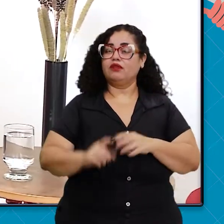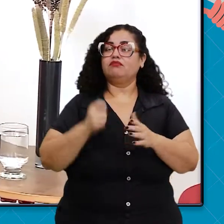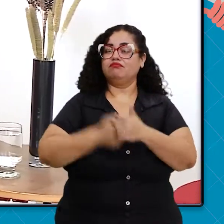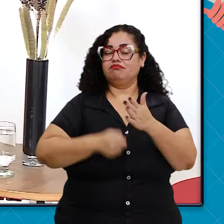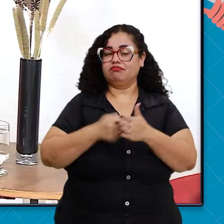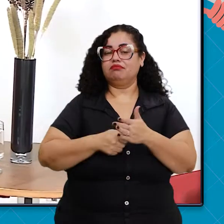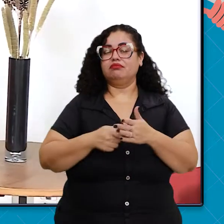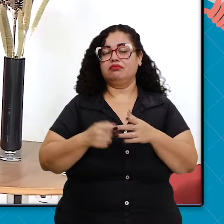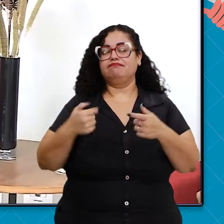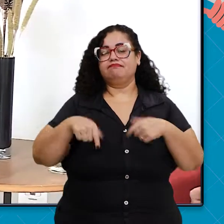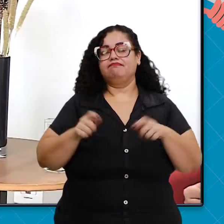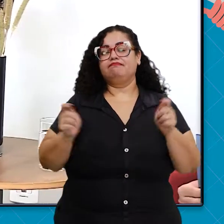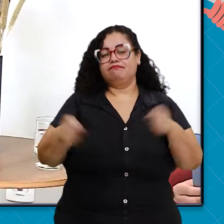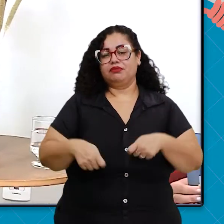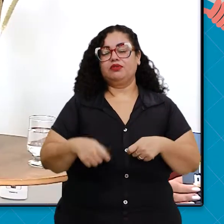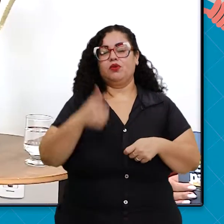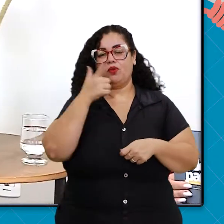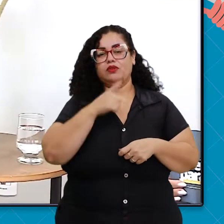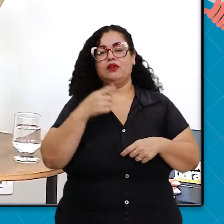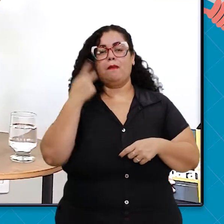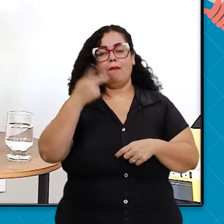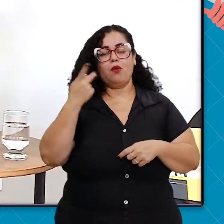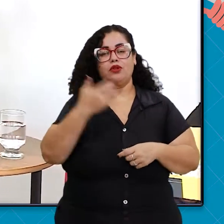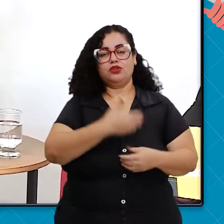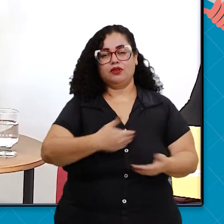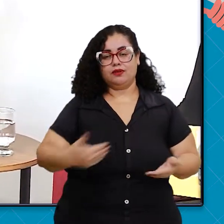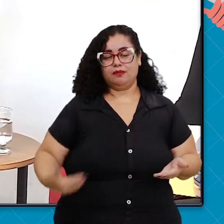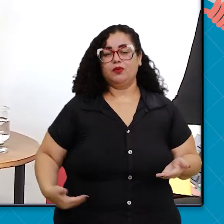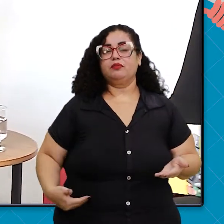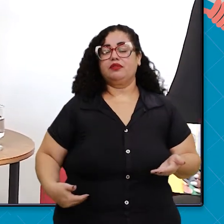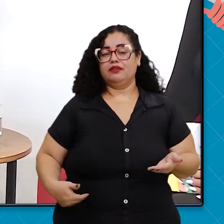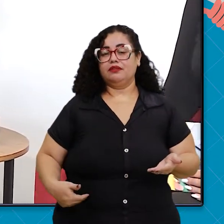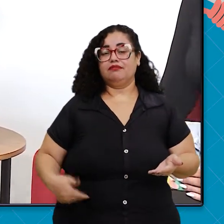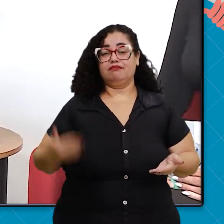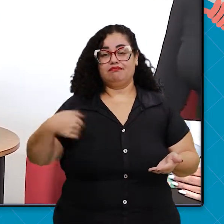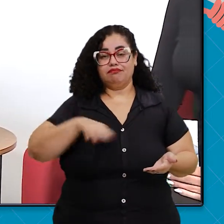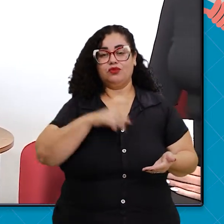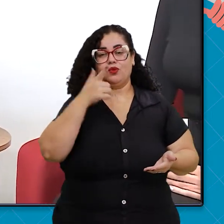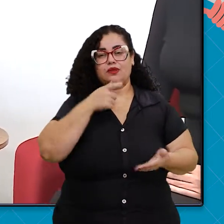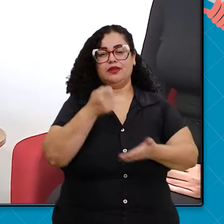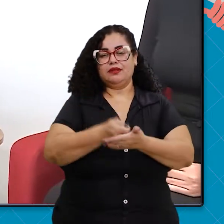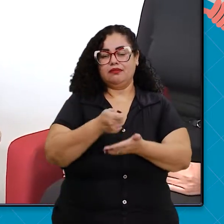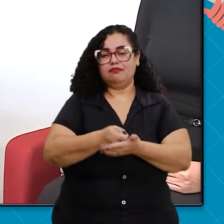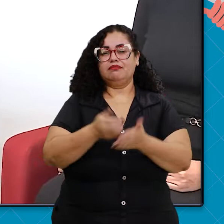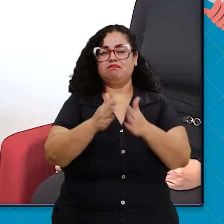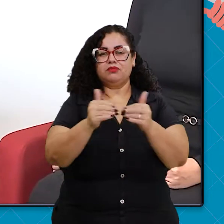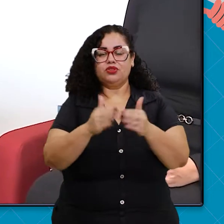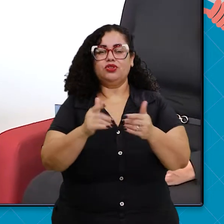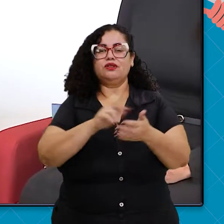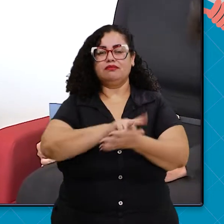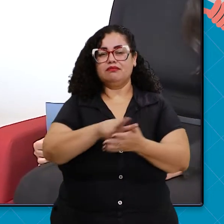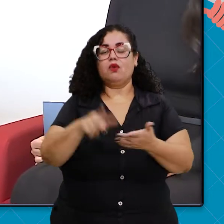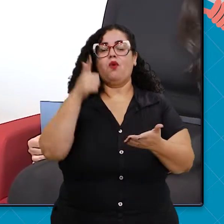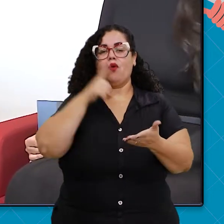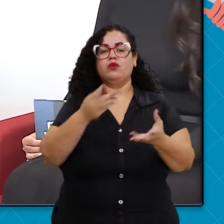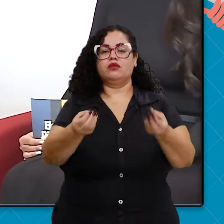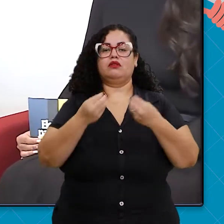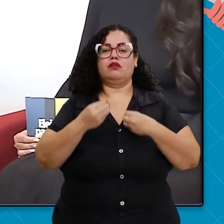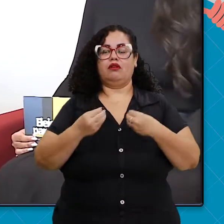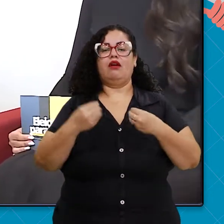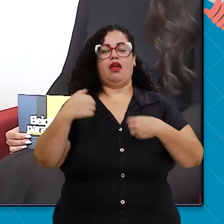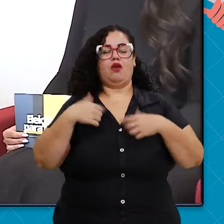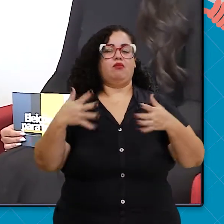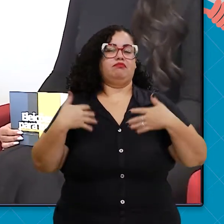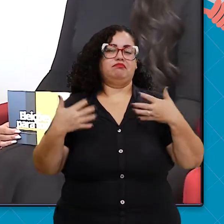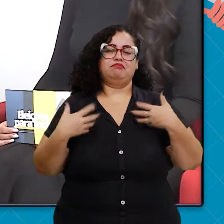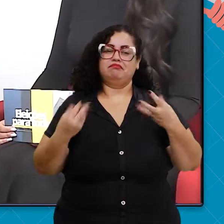Só assim a gente vai exercer políticas públicas. A gente pode exigir, pode pedir e conseguir. Eu estou